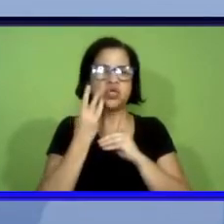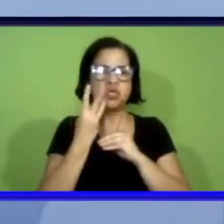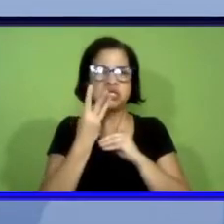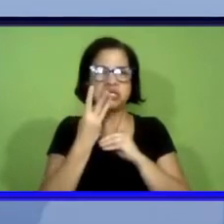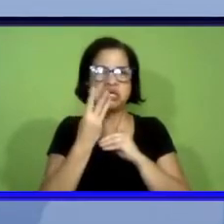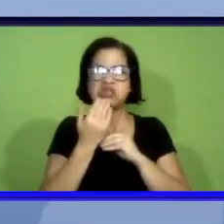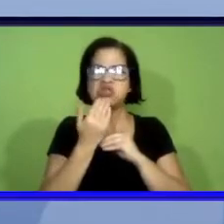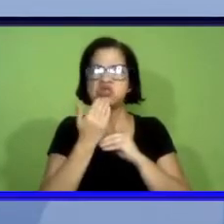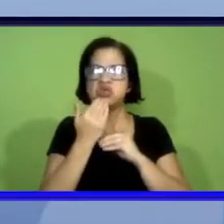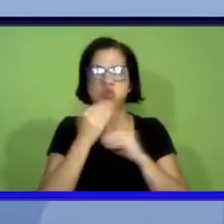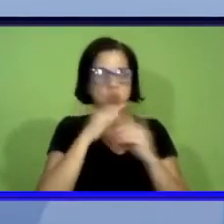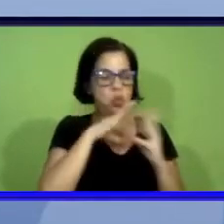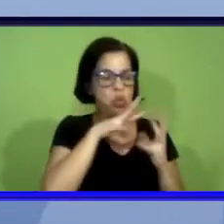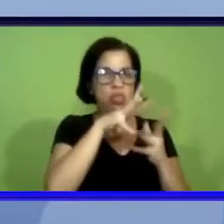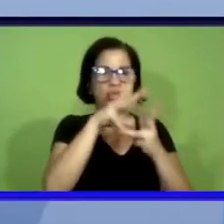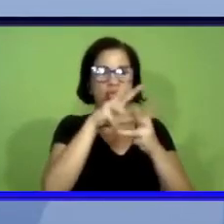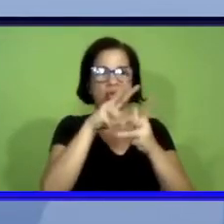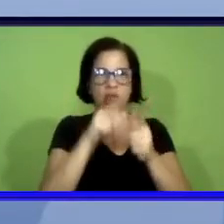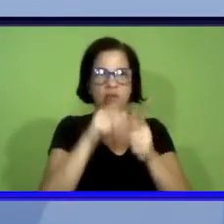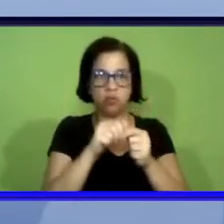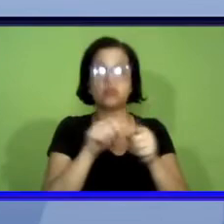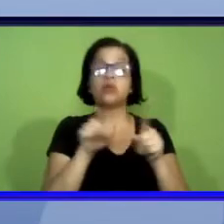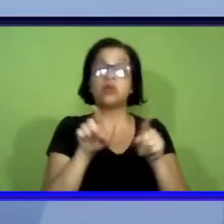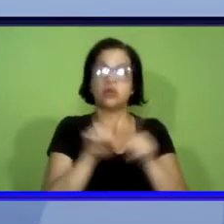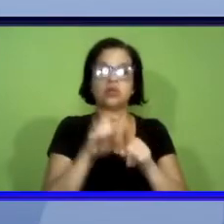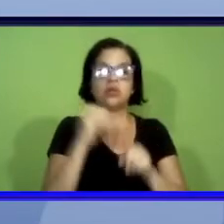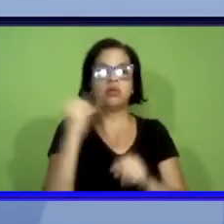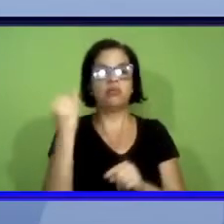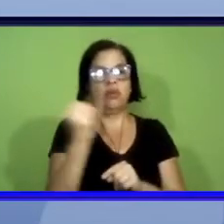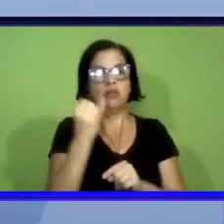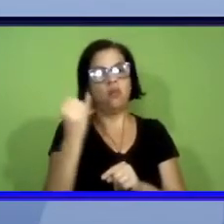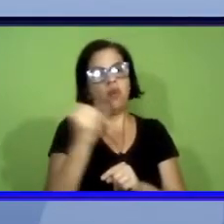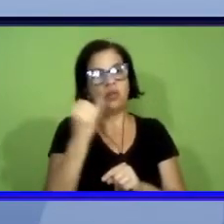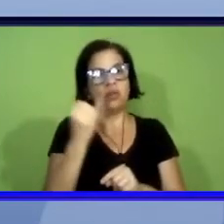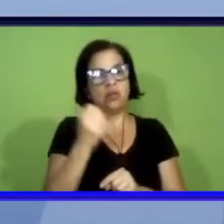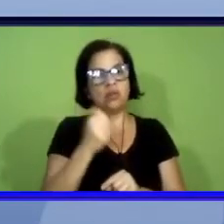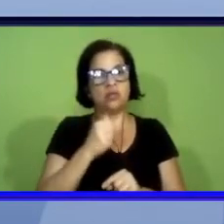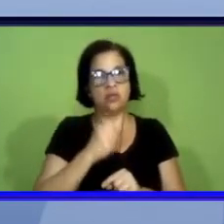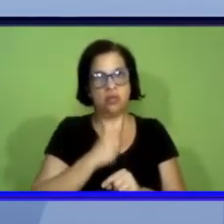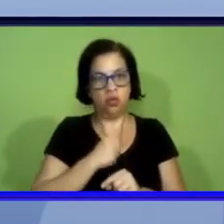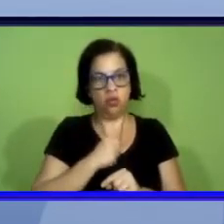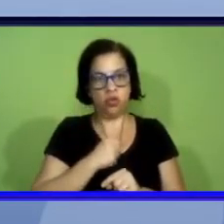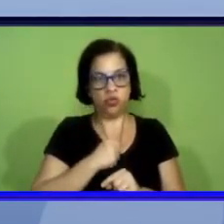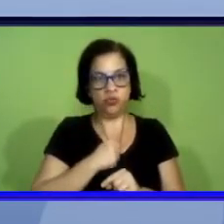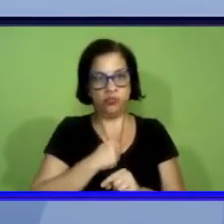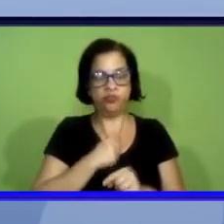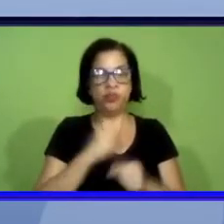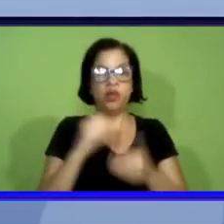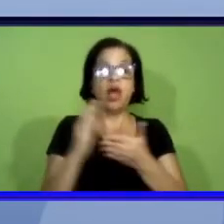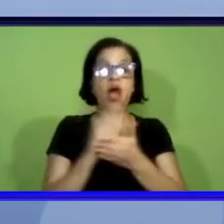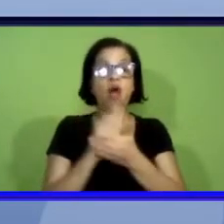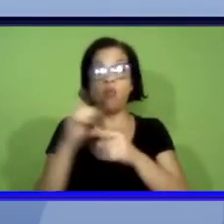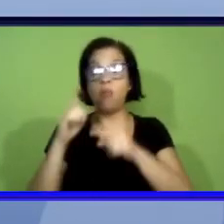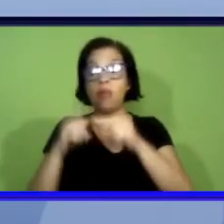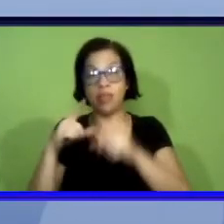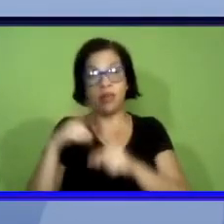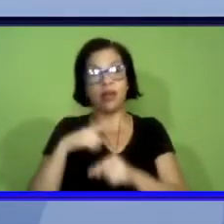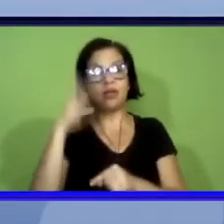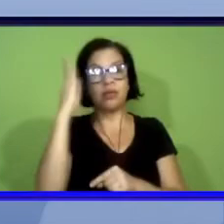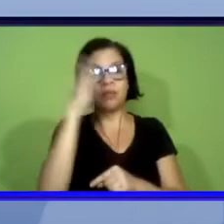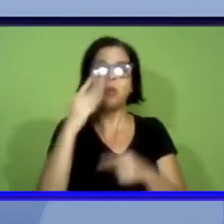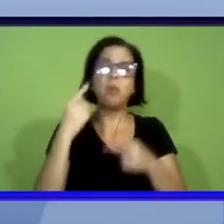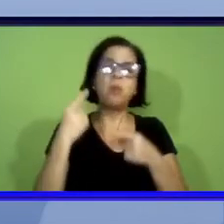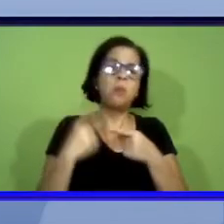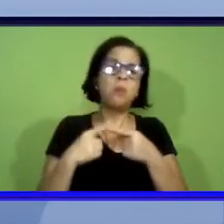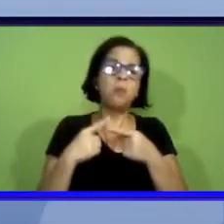mundo e de extrema relevância antropológica e um desses materiais se encontra no Brasil porque não é possível